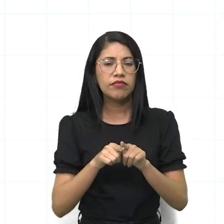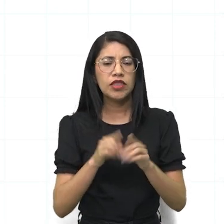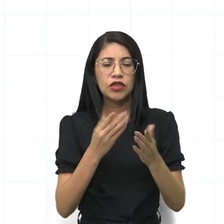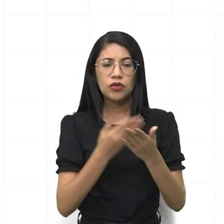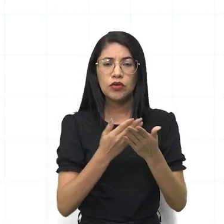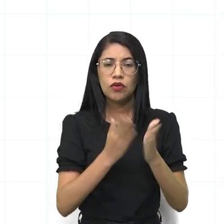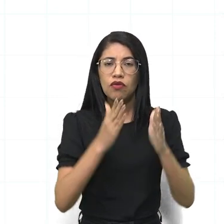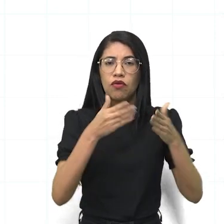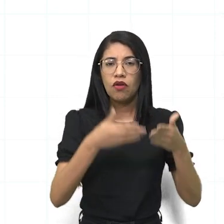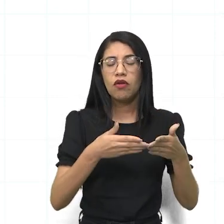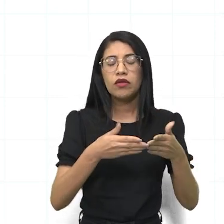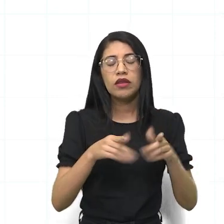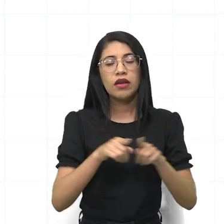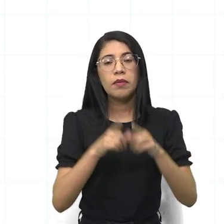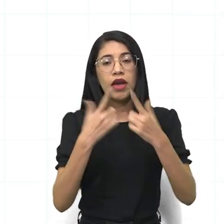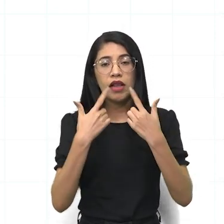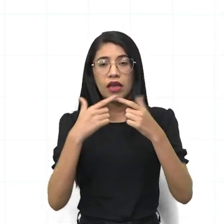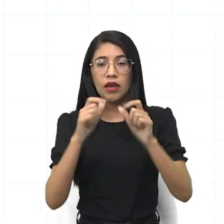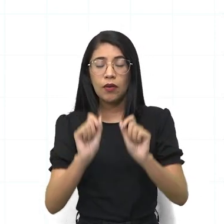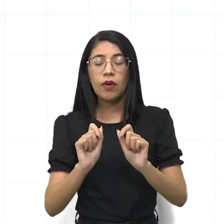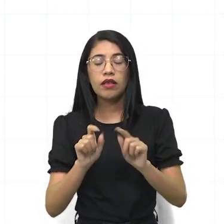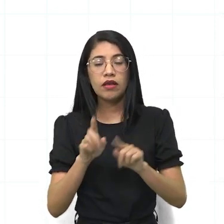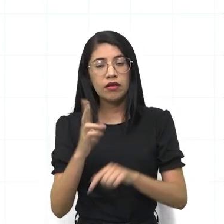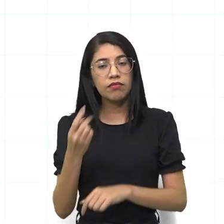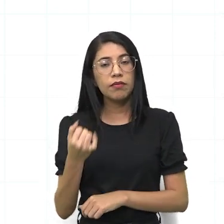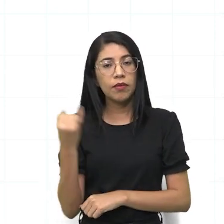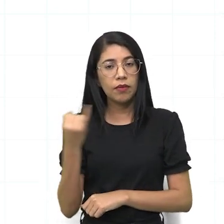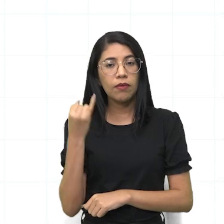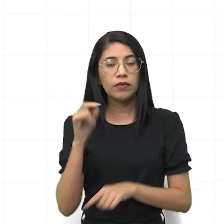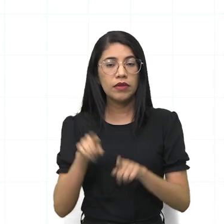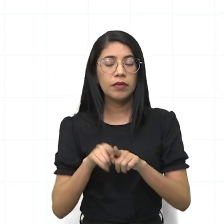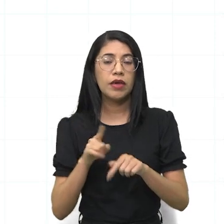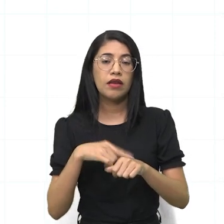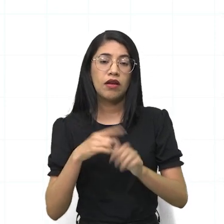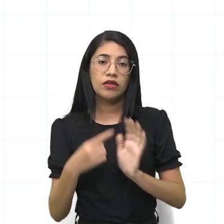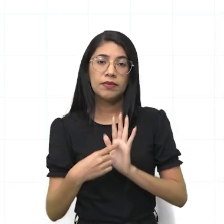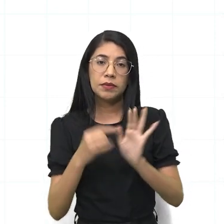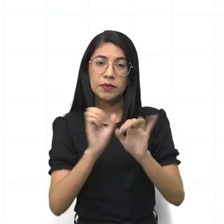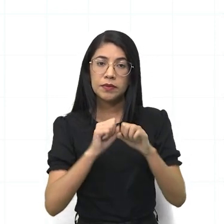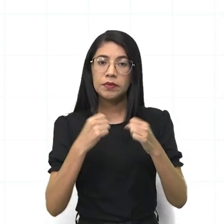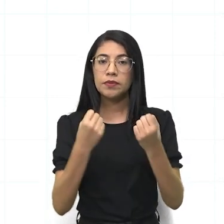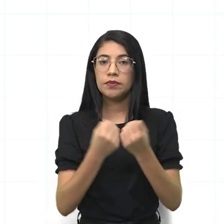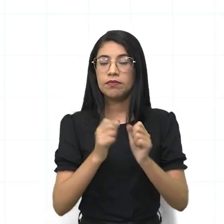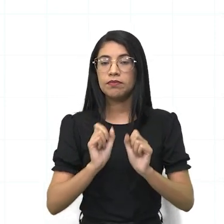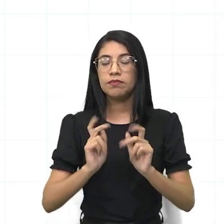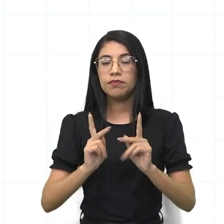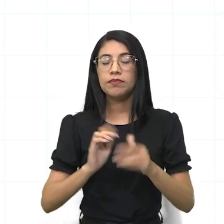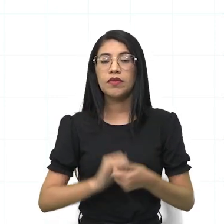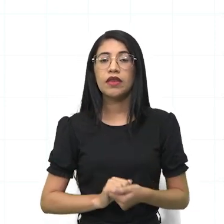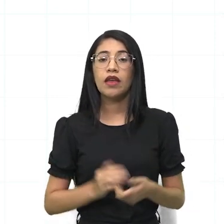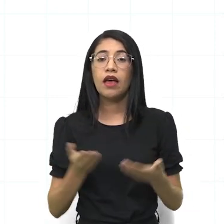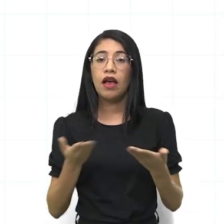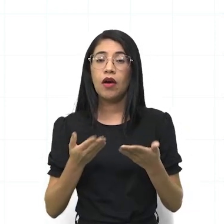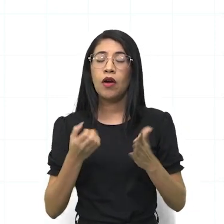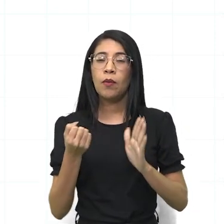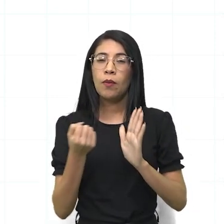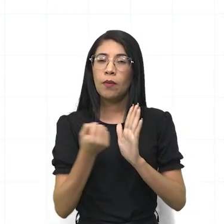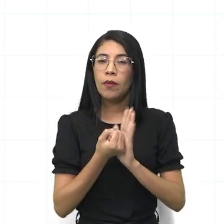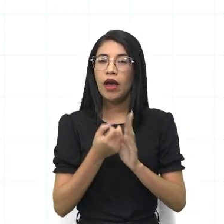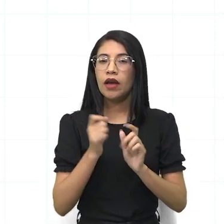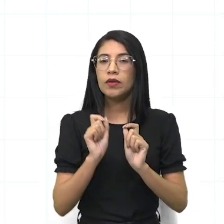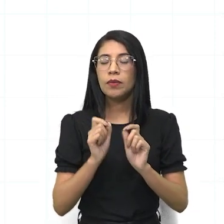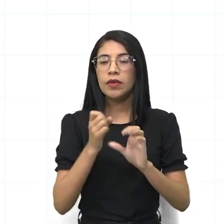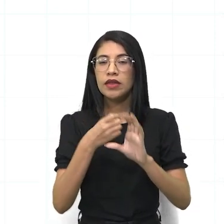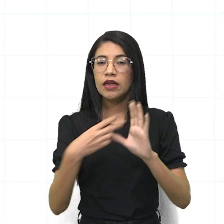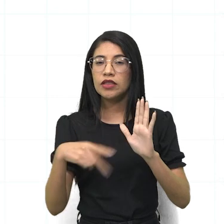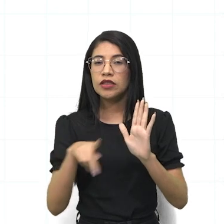linguagem é super importante também no seminário, tá bom? Nós vamos ver, então, algumas marcas, né, de